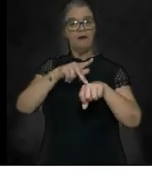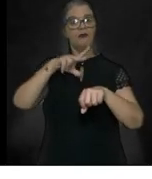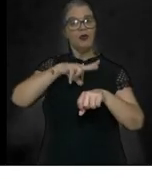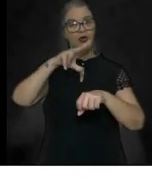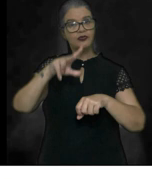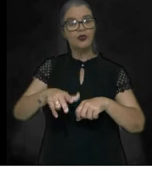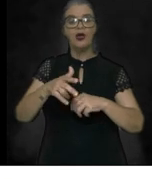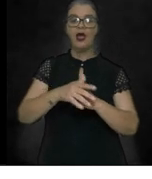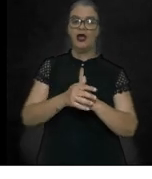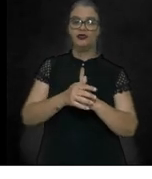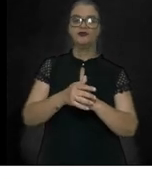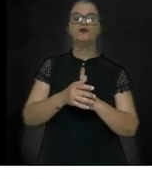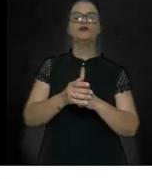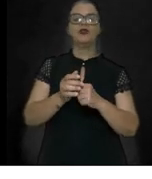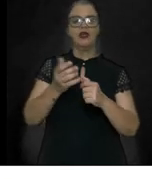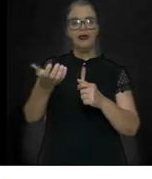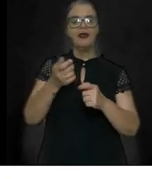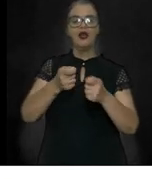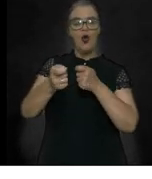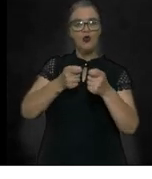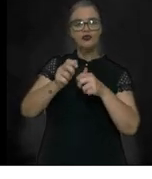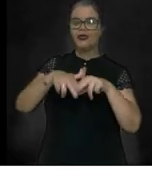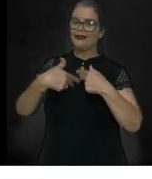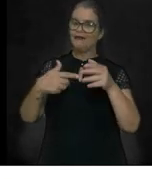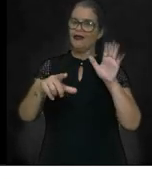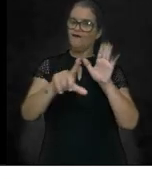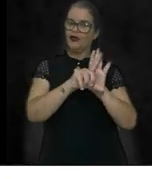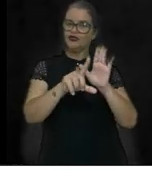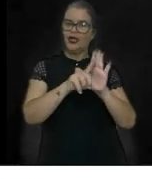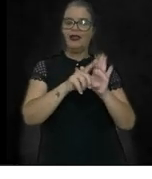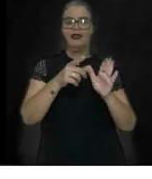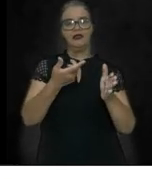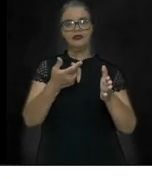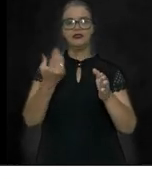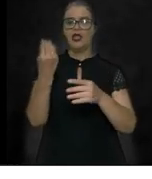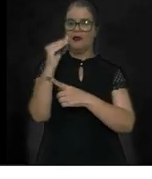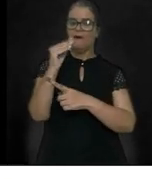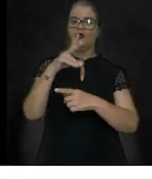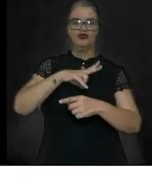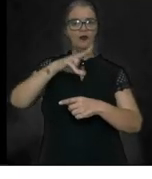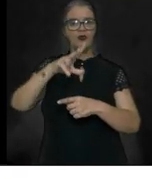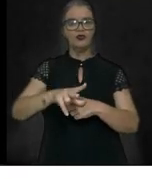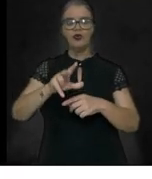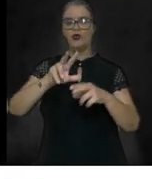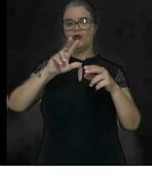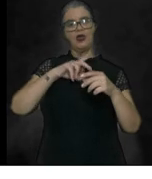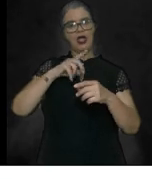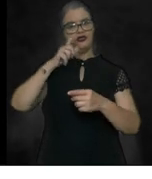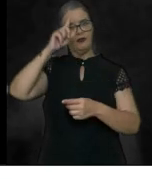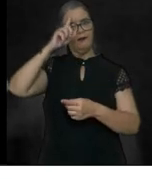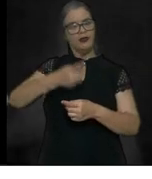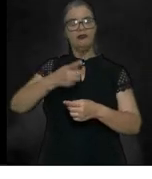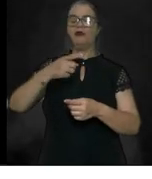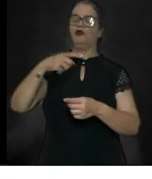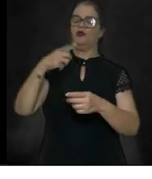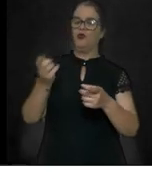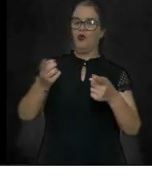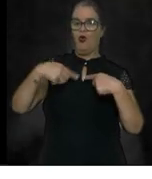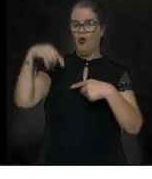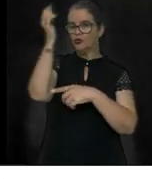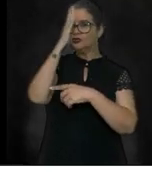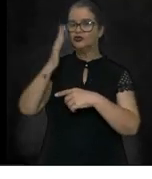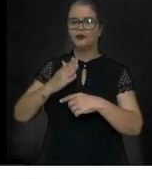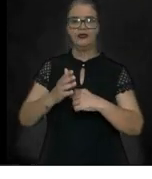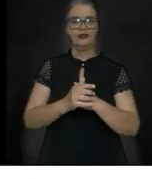rígido controle através de leis impostas por Portugal sobre o Brasil. Entre as